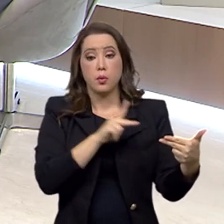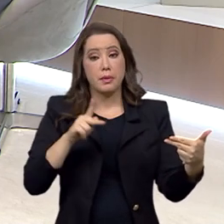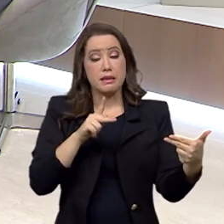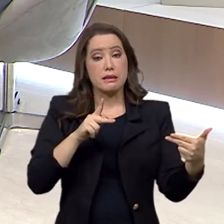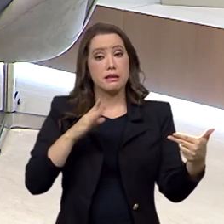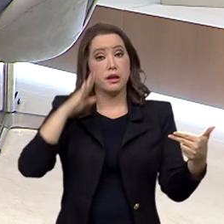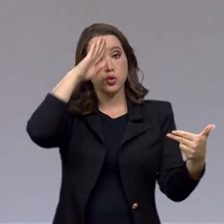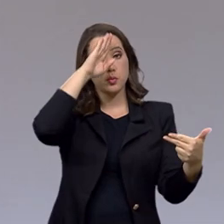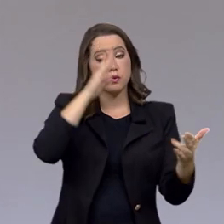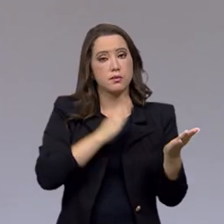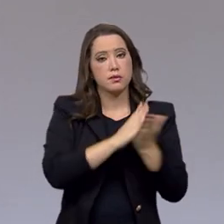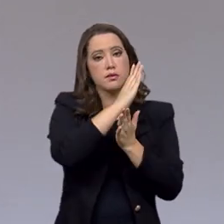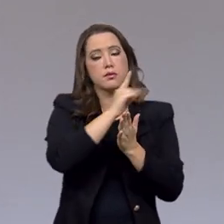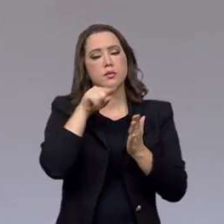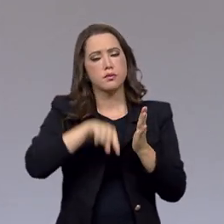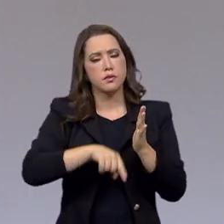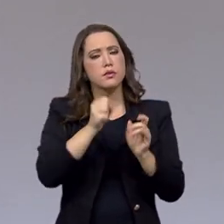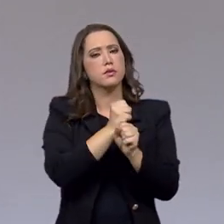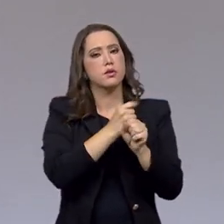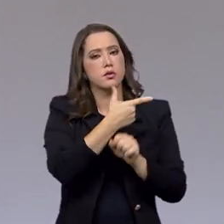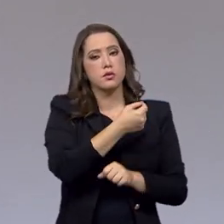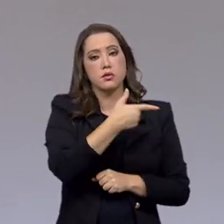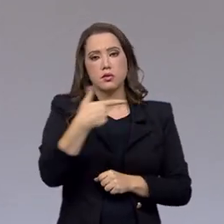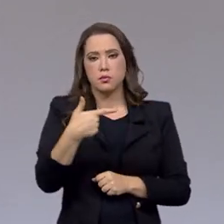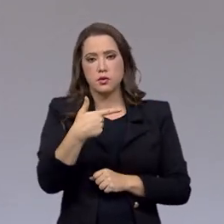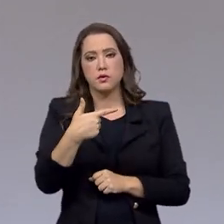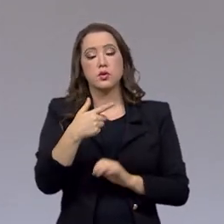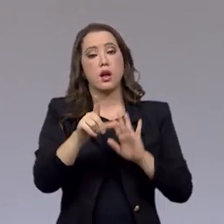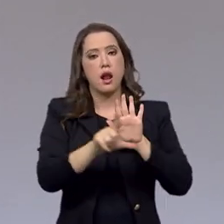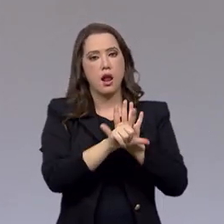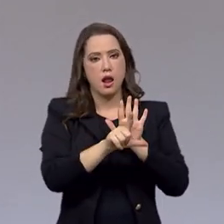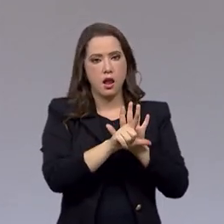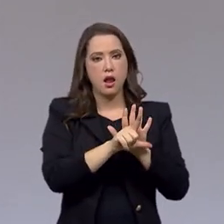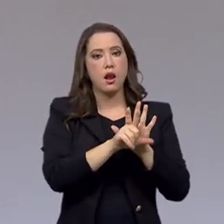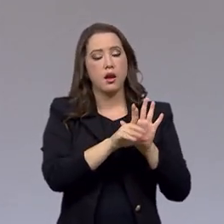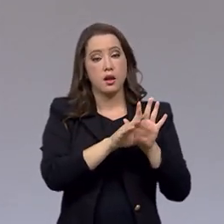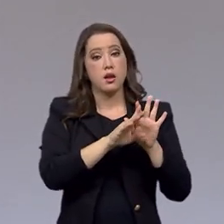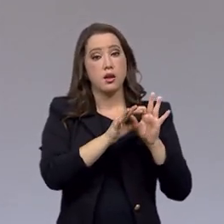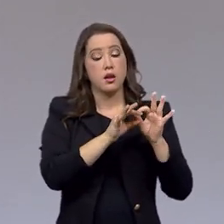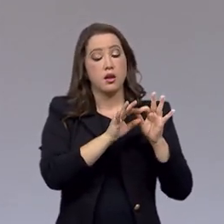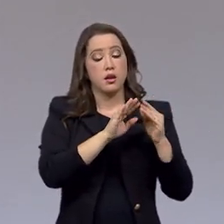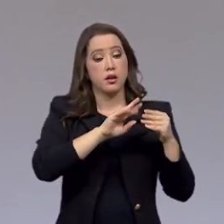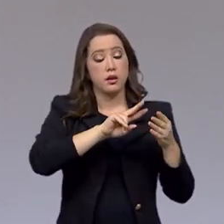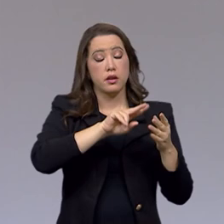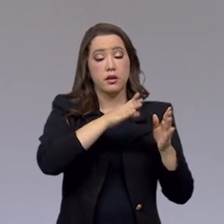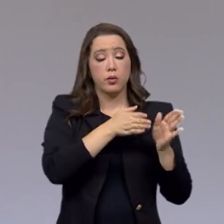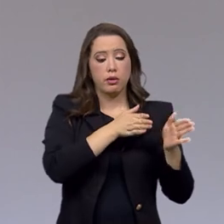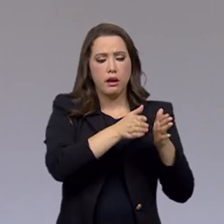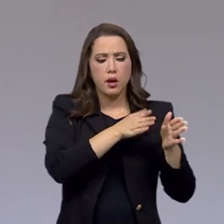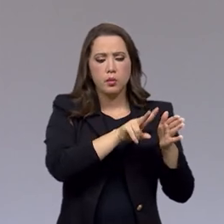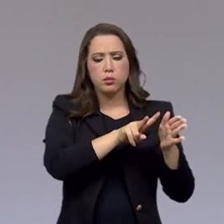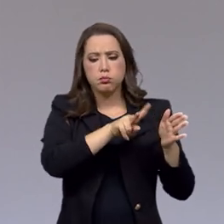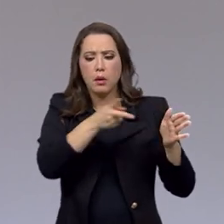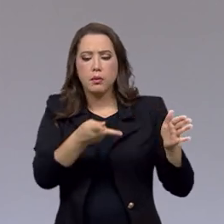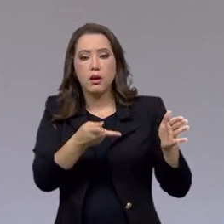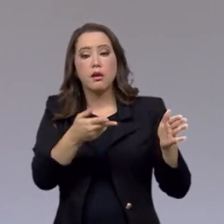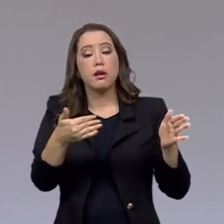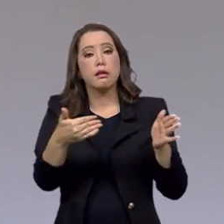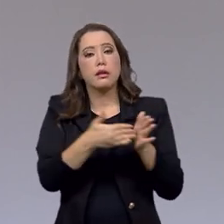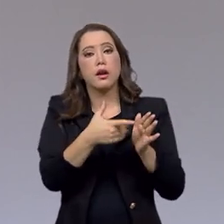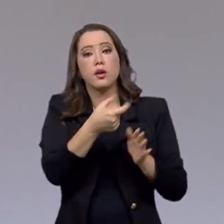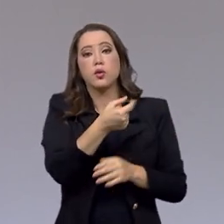ano de 2022, a lei que prorroga a isenção do IPI, Imposto sobre Produtos Industrializados, até